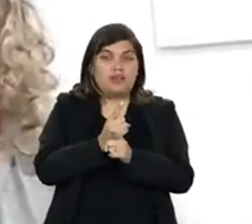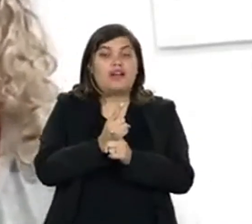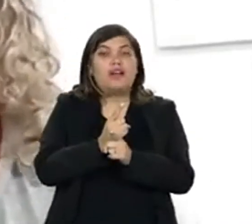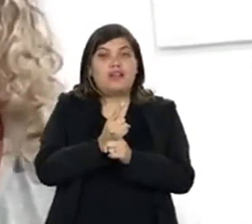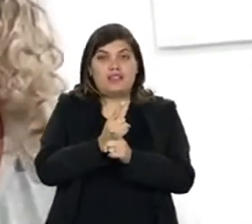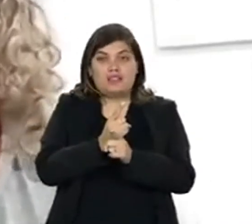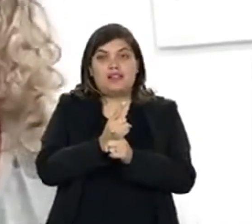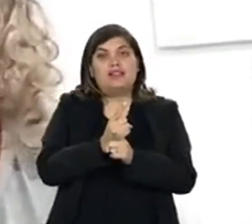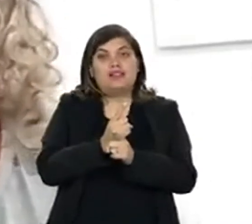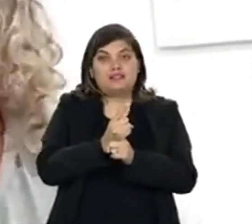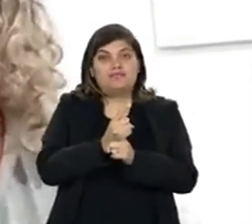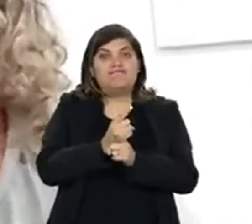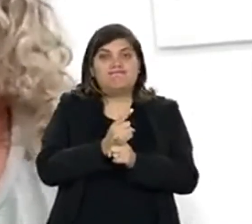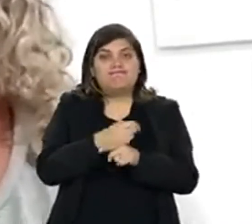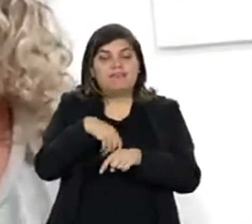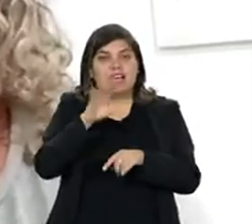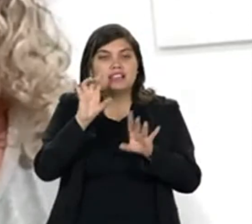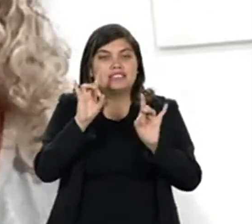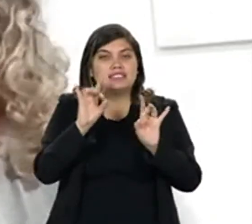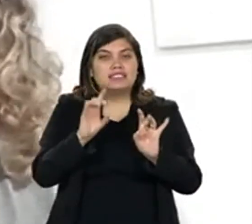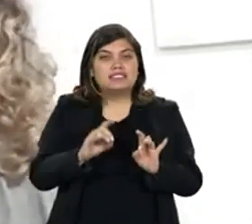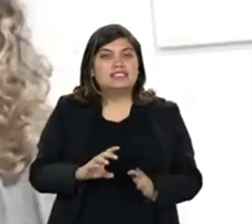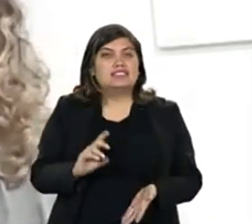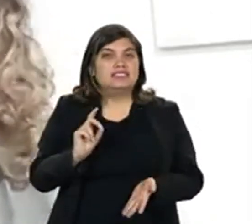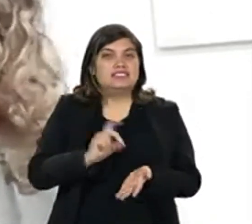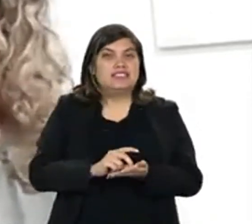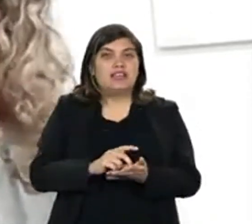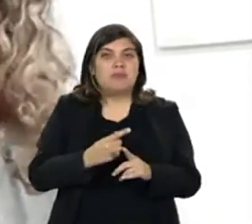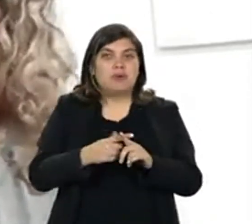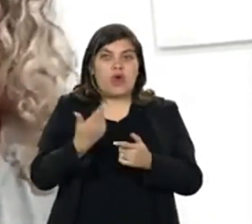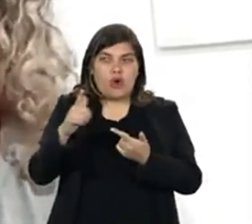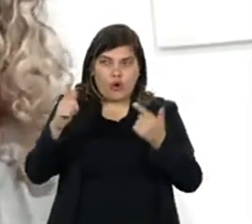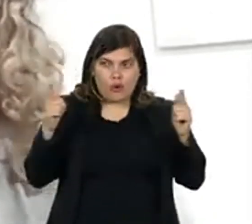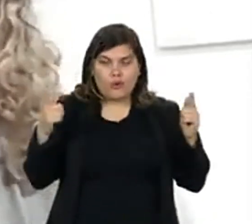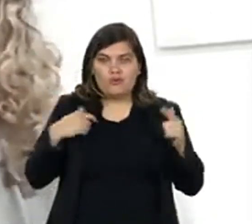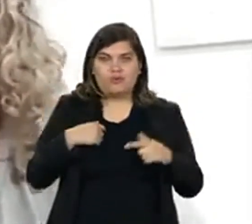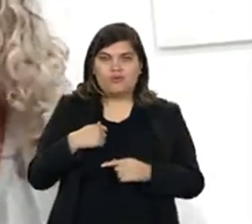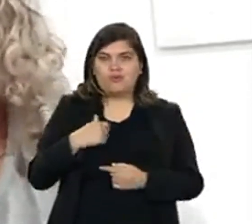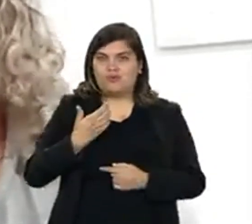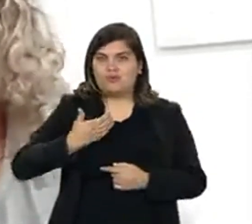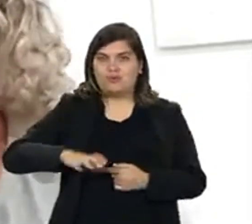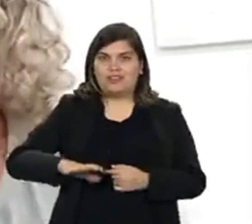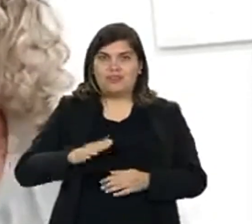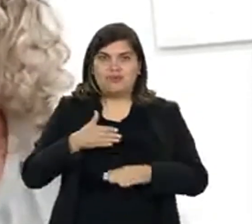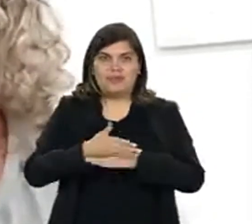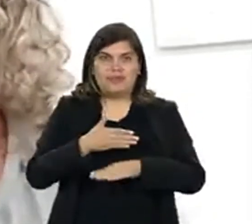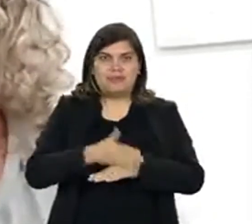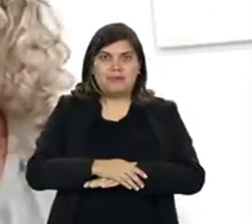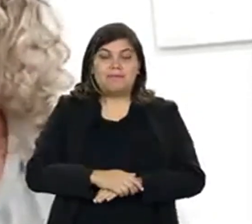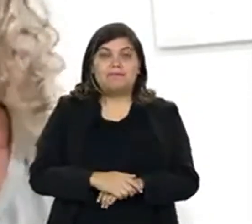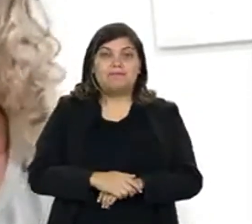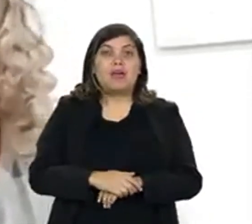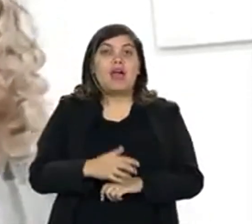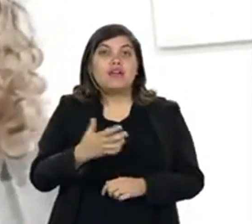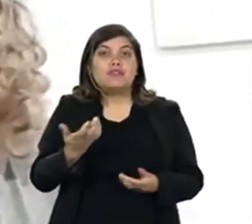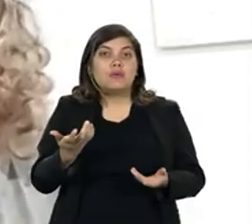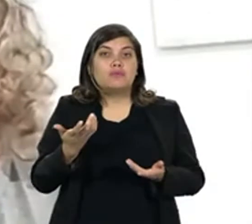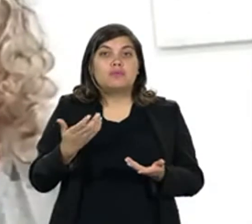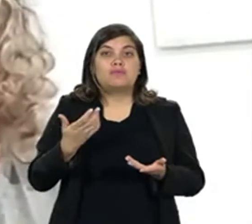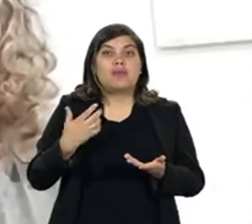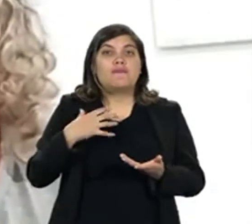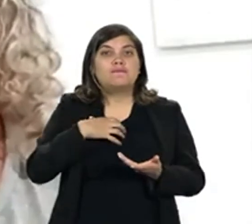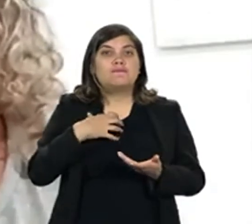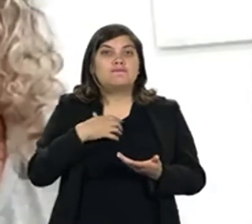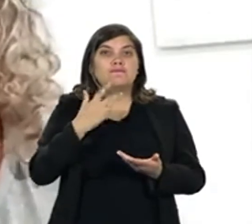encontrei, a forma mais especial, na verdade, porque de nenhuma outra forma eu gostaria de participar. Então, a